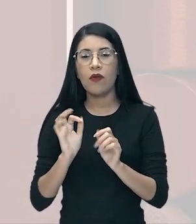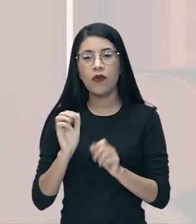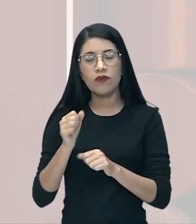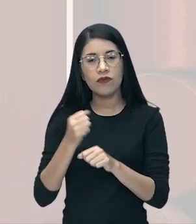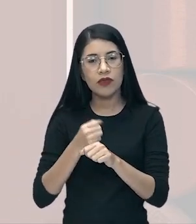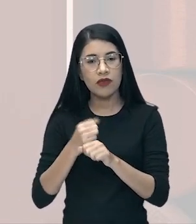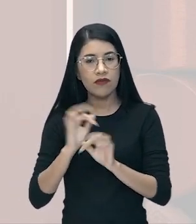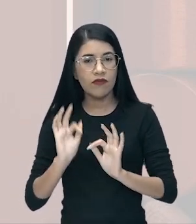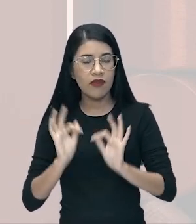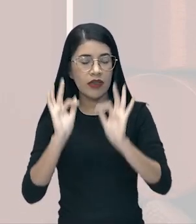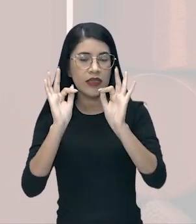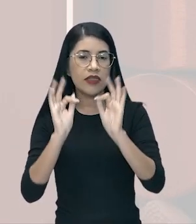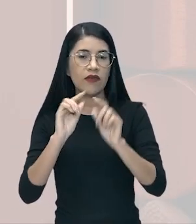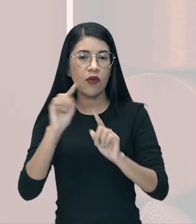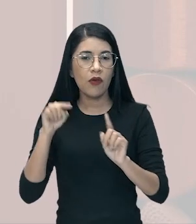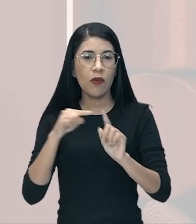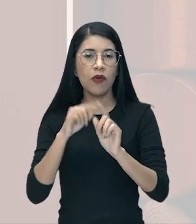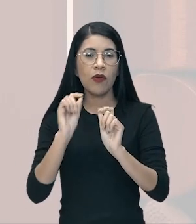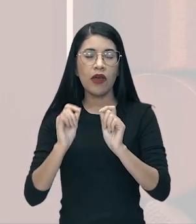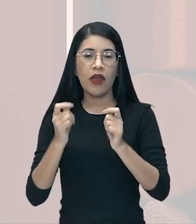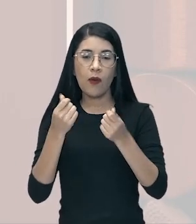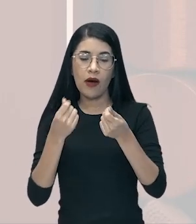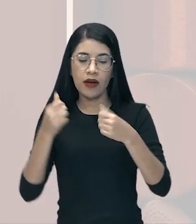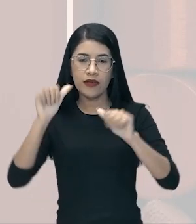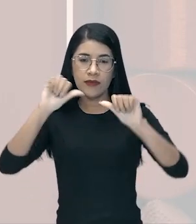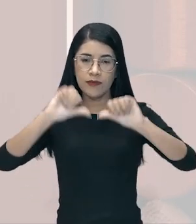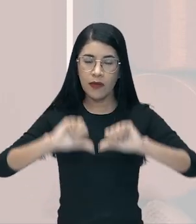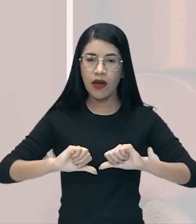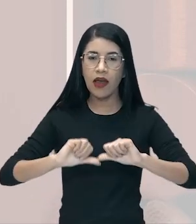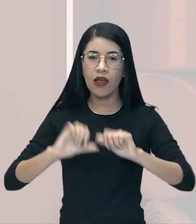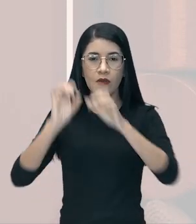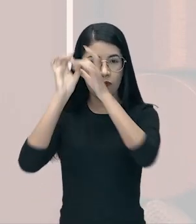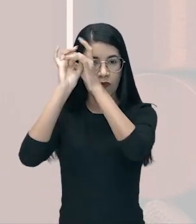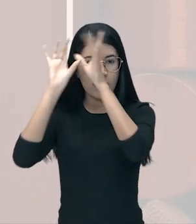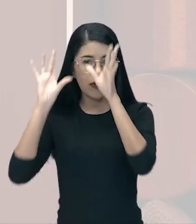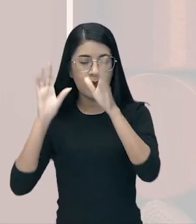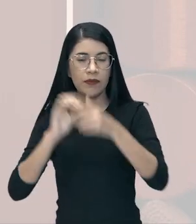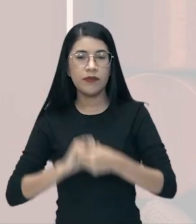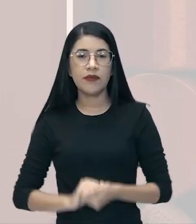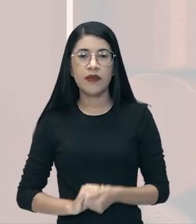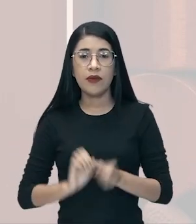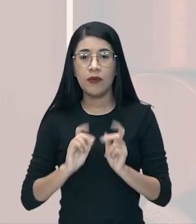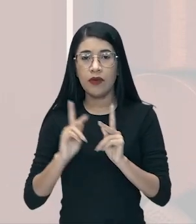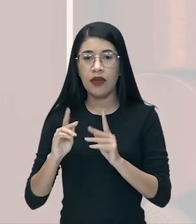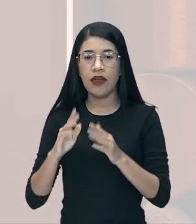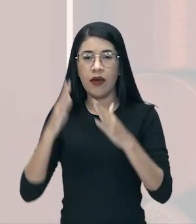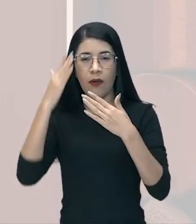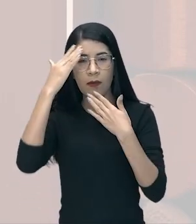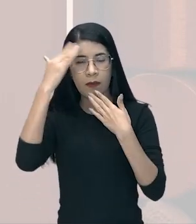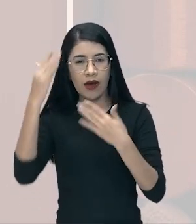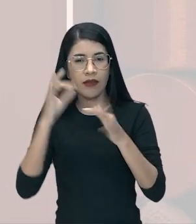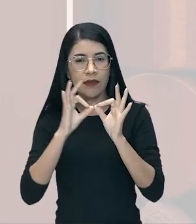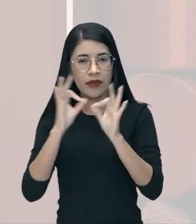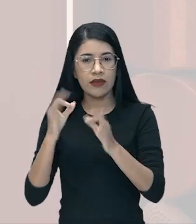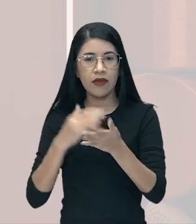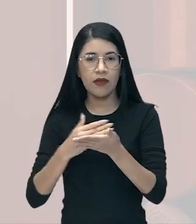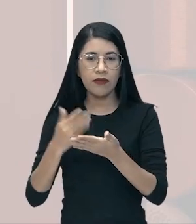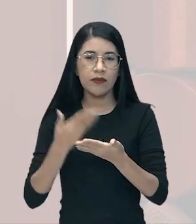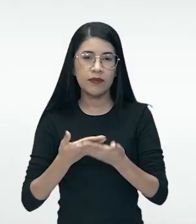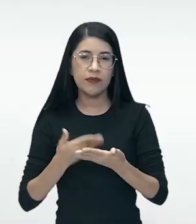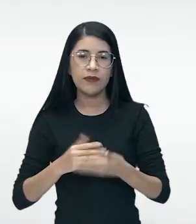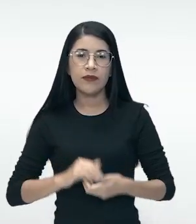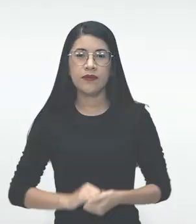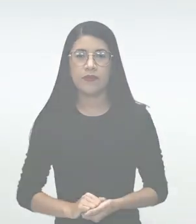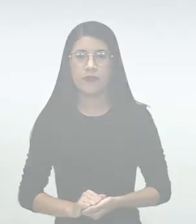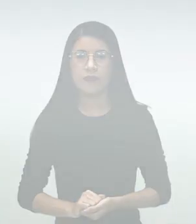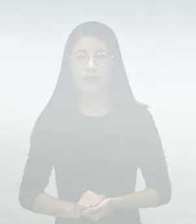culminar com a Grande Depressão, a Grande Crise do Liberalismo Econômico. Beleza, galera? Eu agradeço muito a atenção de vocês. Vamos à nossa aula.